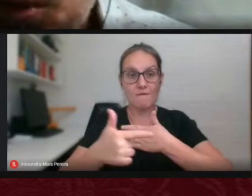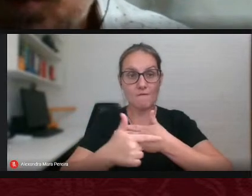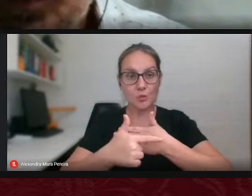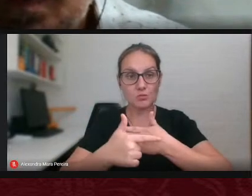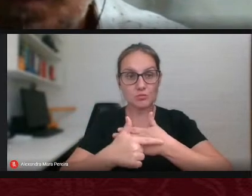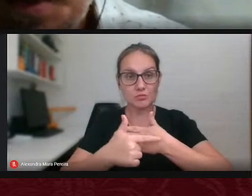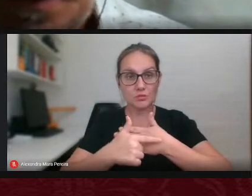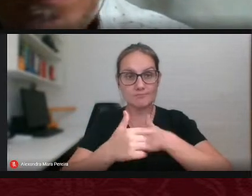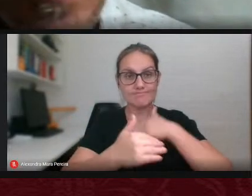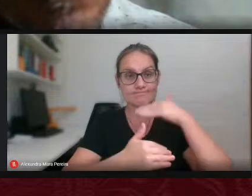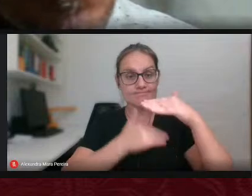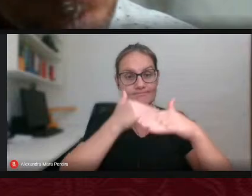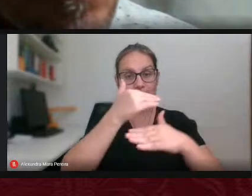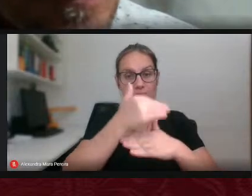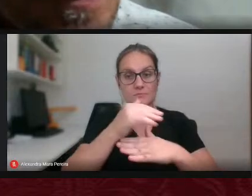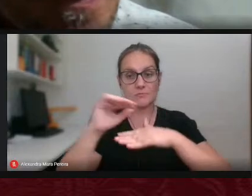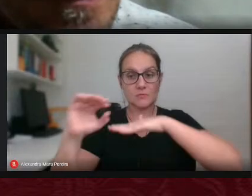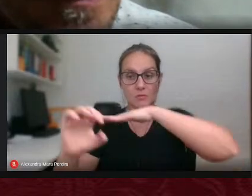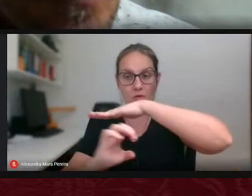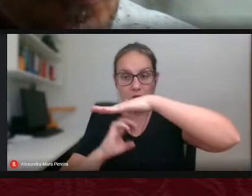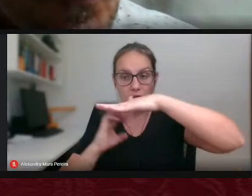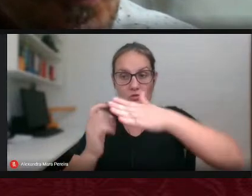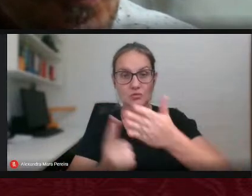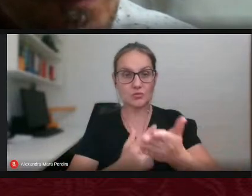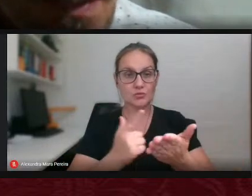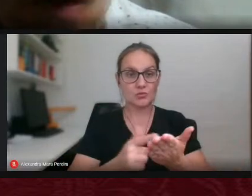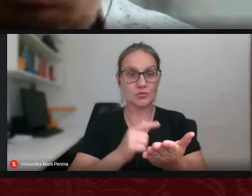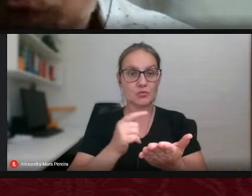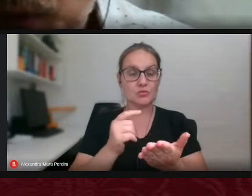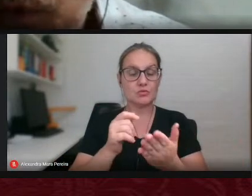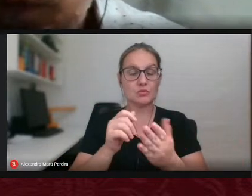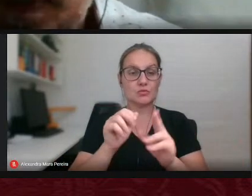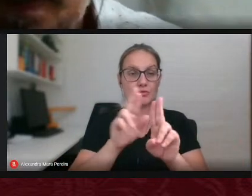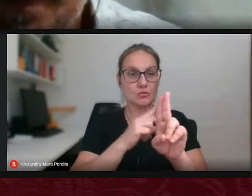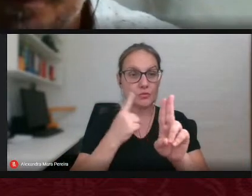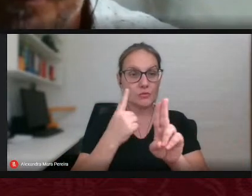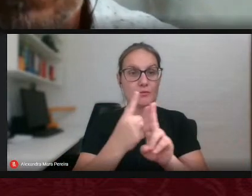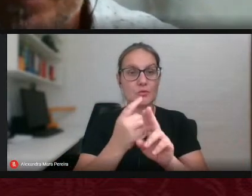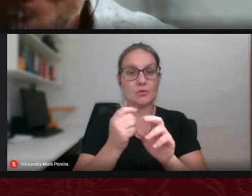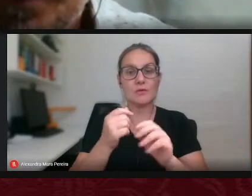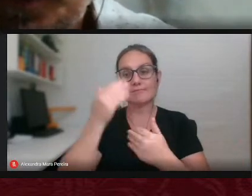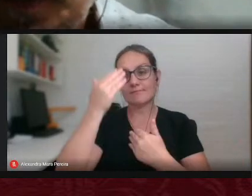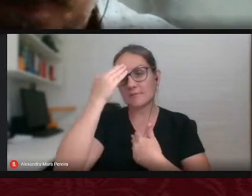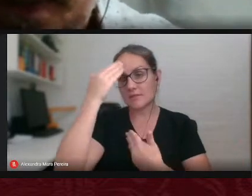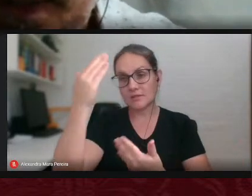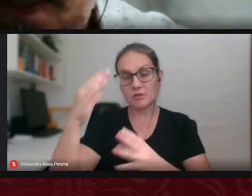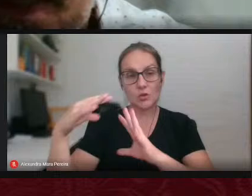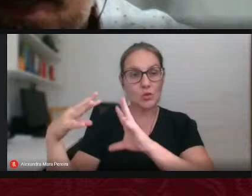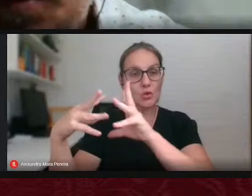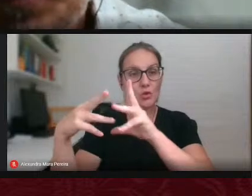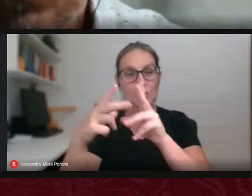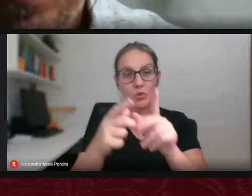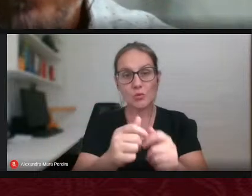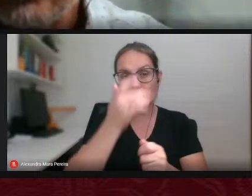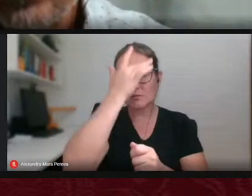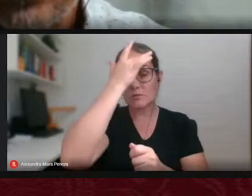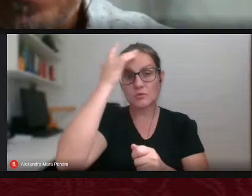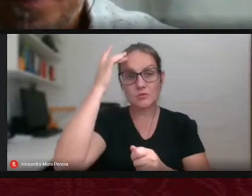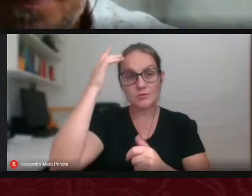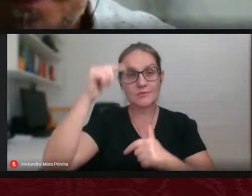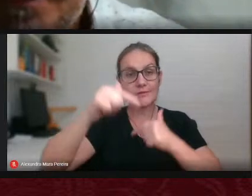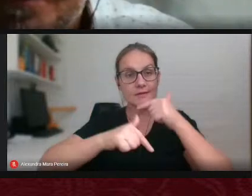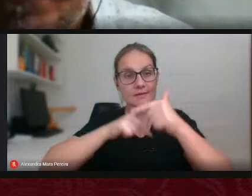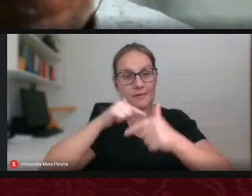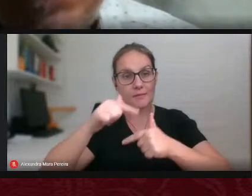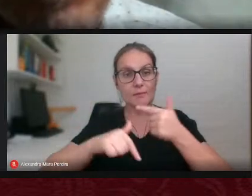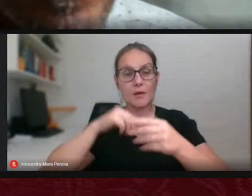junto ao FGD e agradeço ao professor Giovanni a Vanessa ao Divaldo a